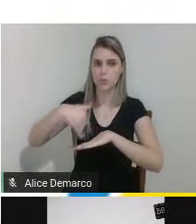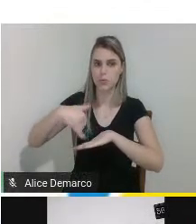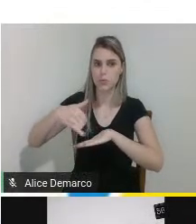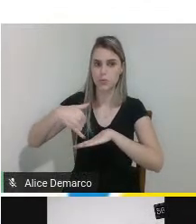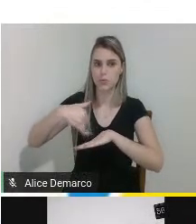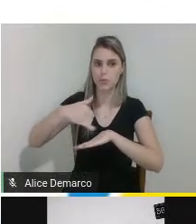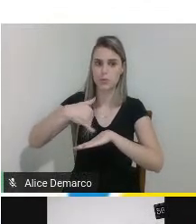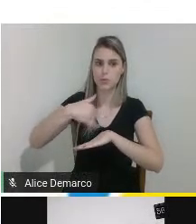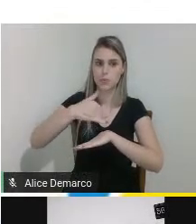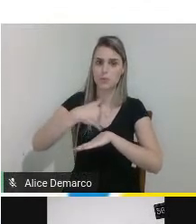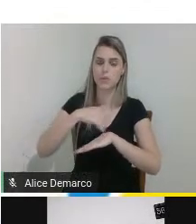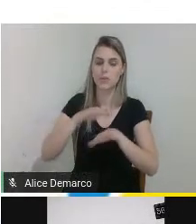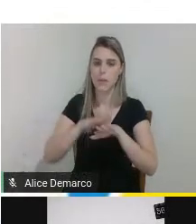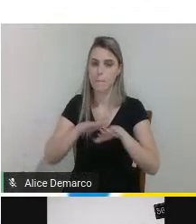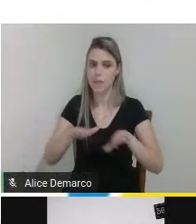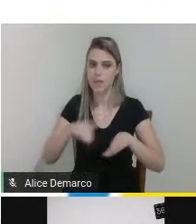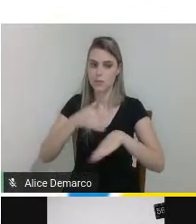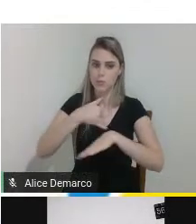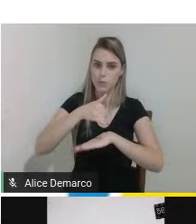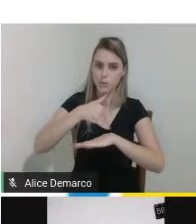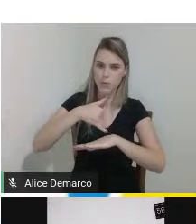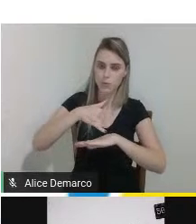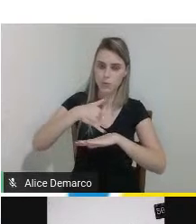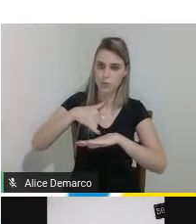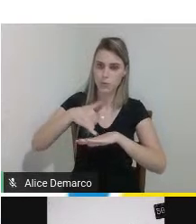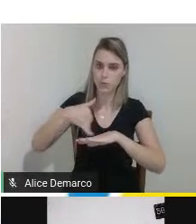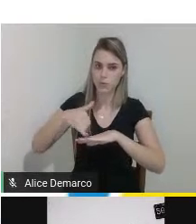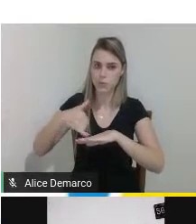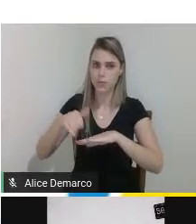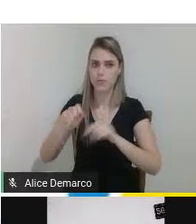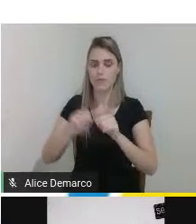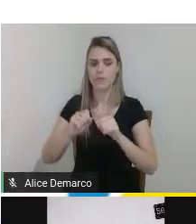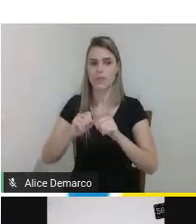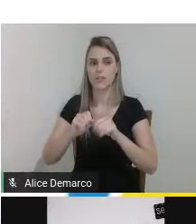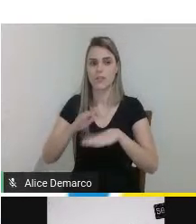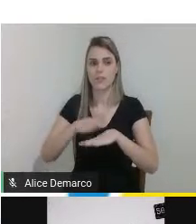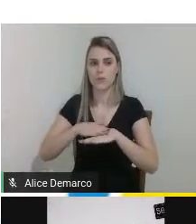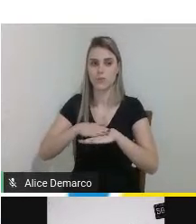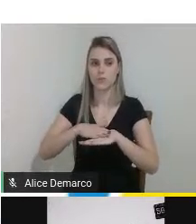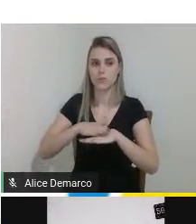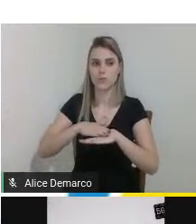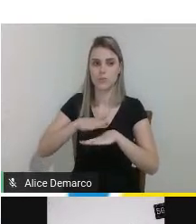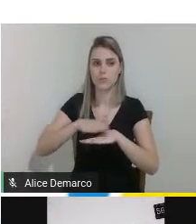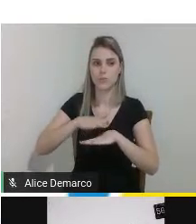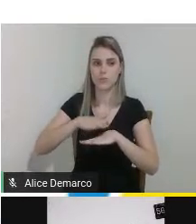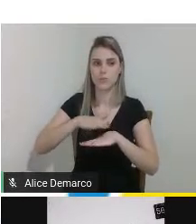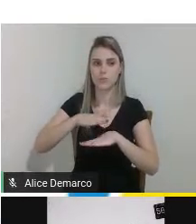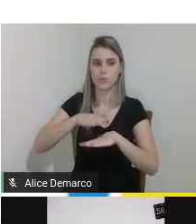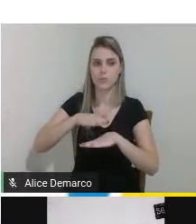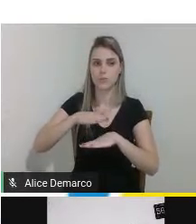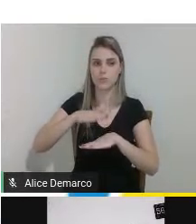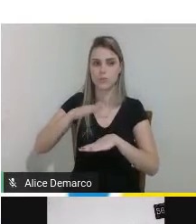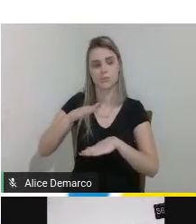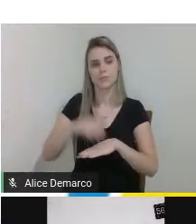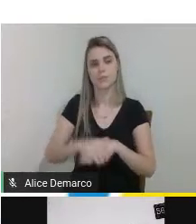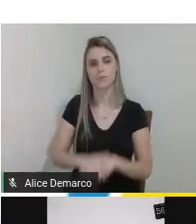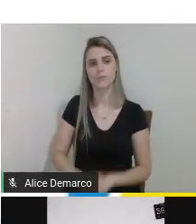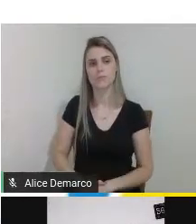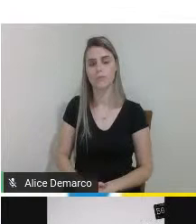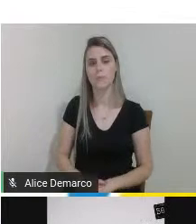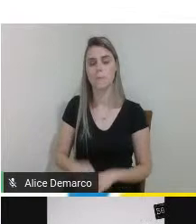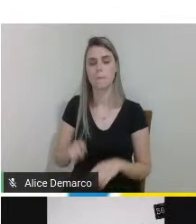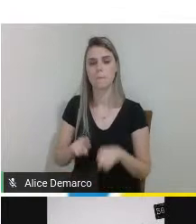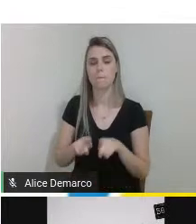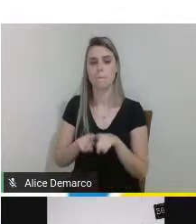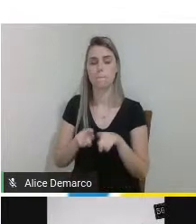na mesa camada por camada e ele vai subindo no eixo z subindo no eixo z ele vai subindo também as camadas